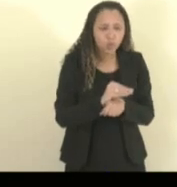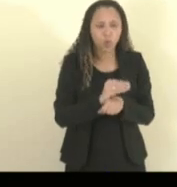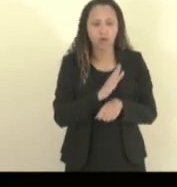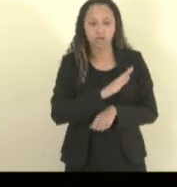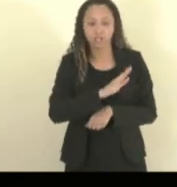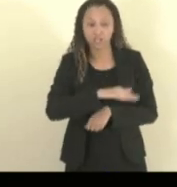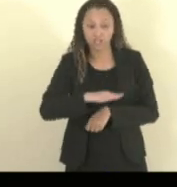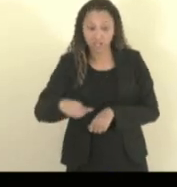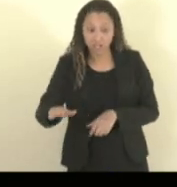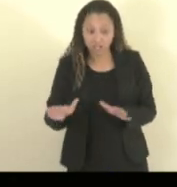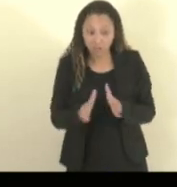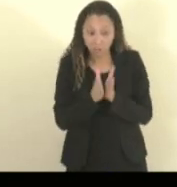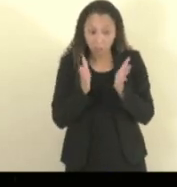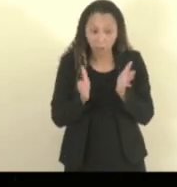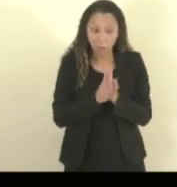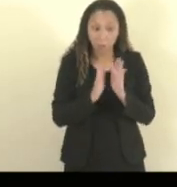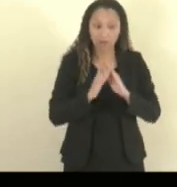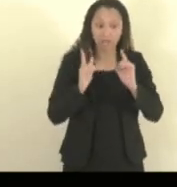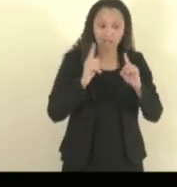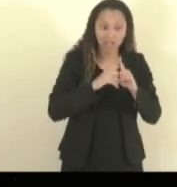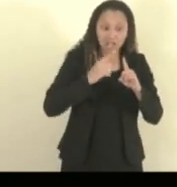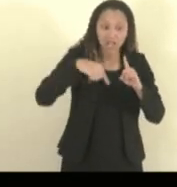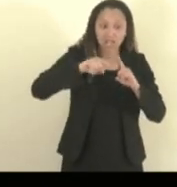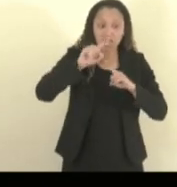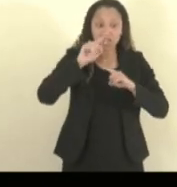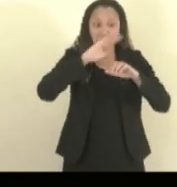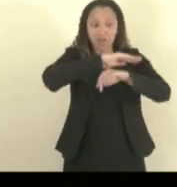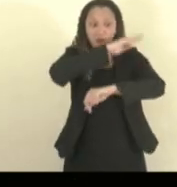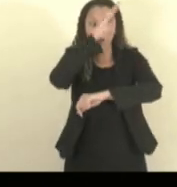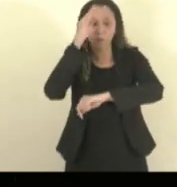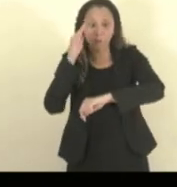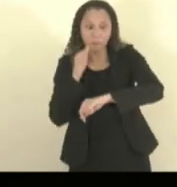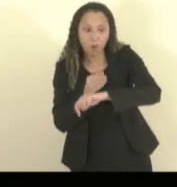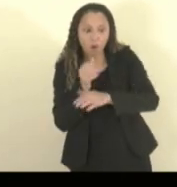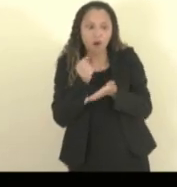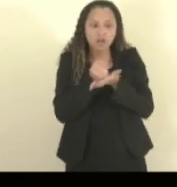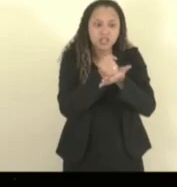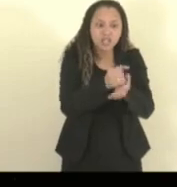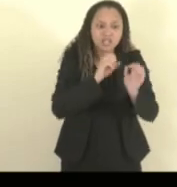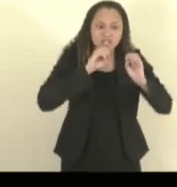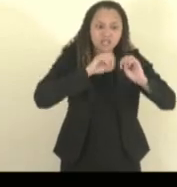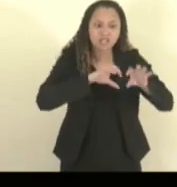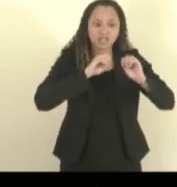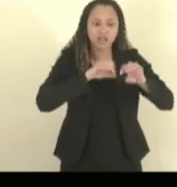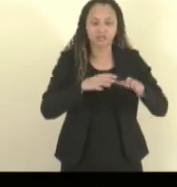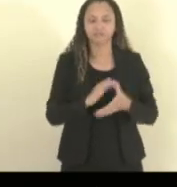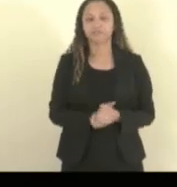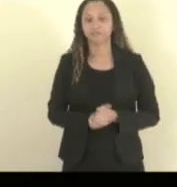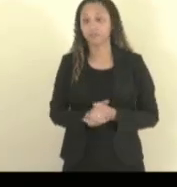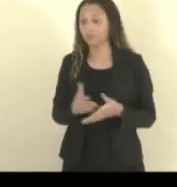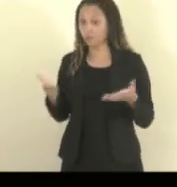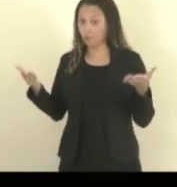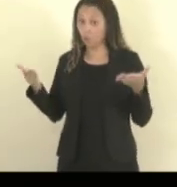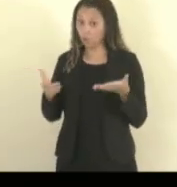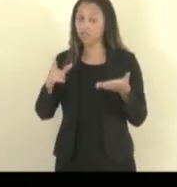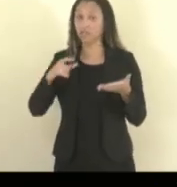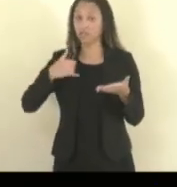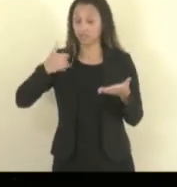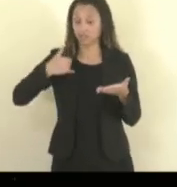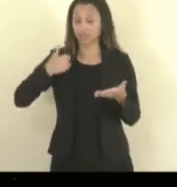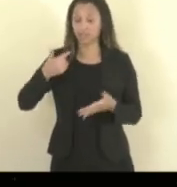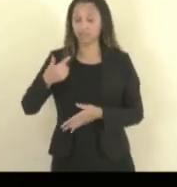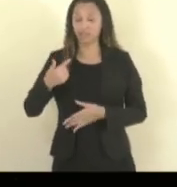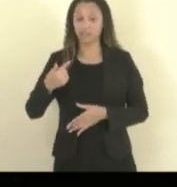igreja, ela ia nos morros, ela fazia, dava assistência, ensinava. Hoje, ela está com 79